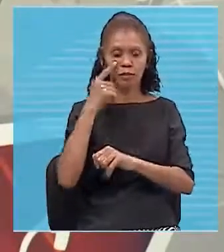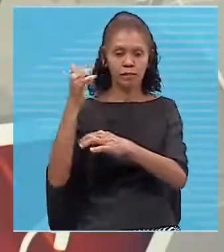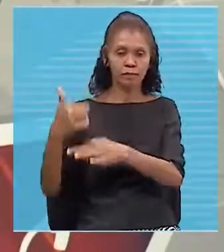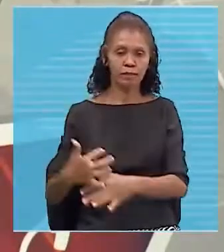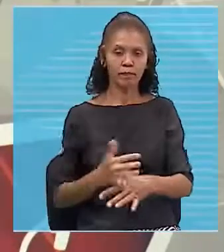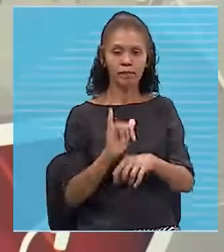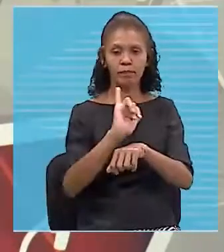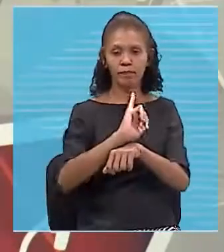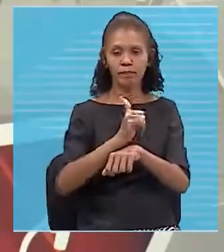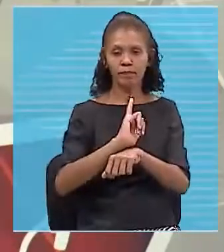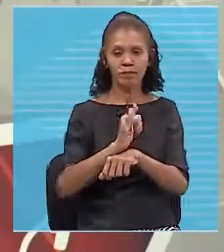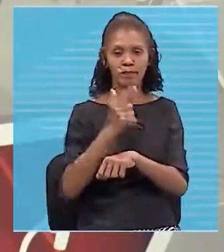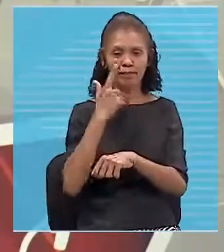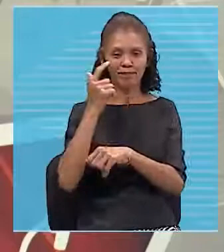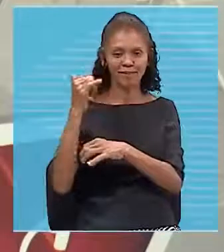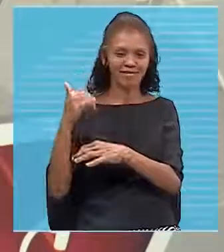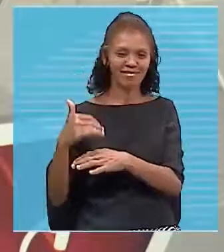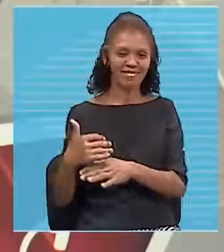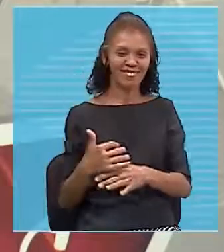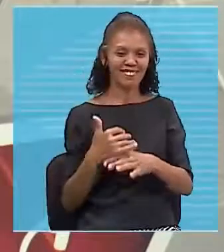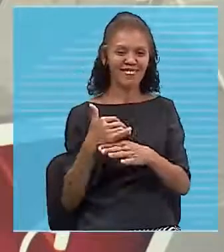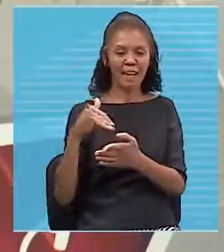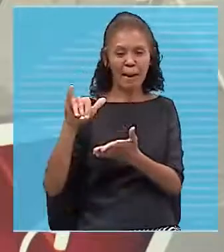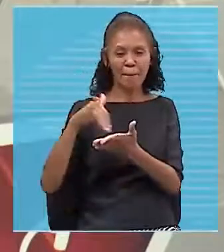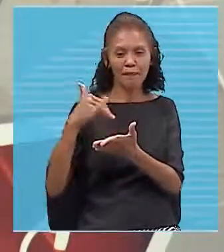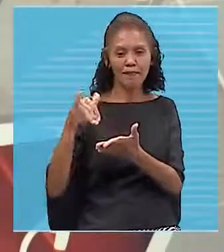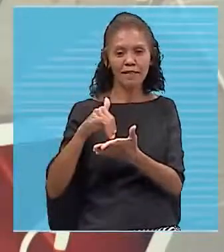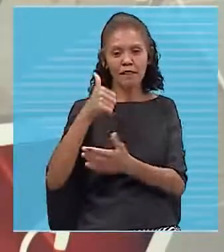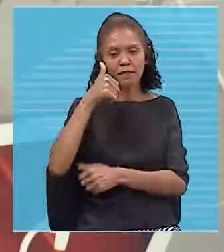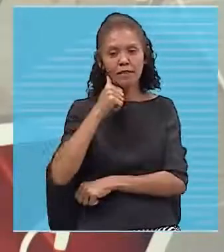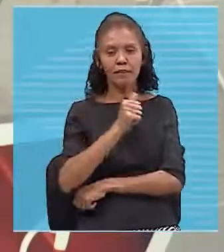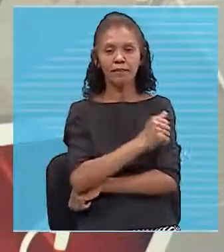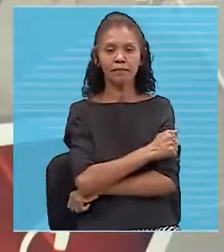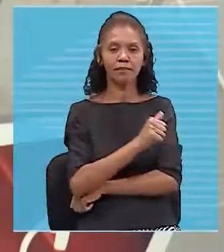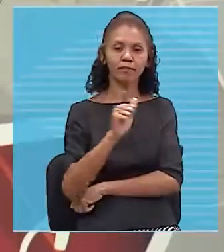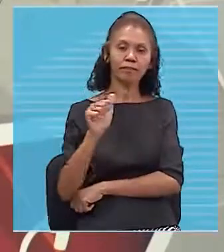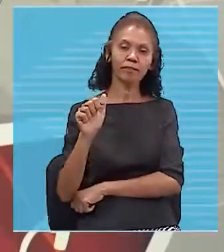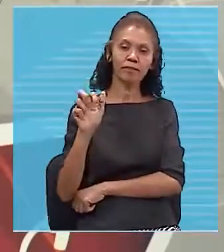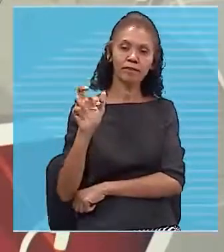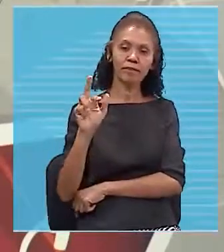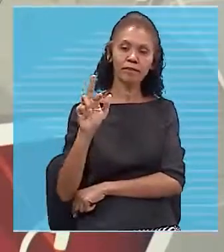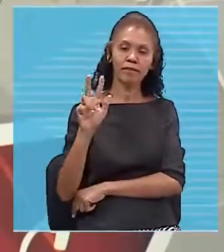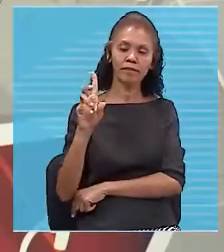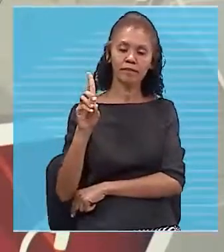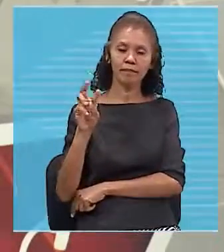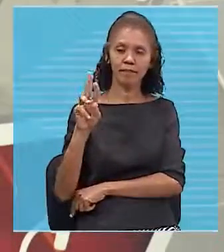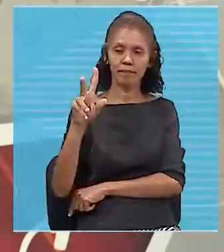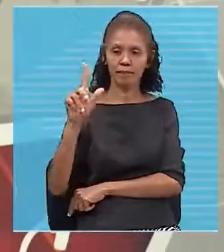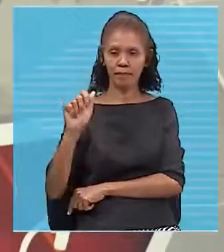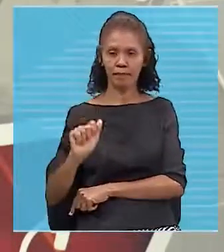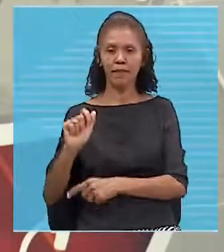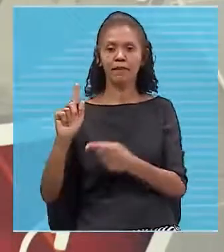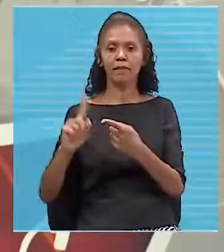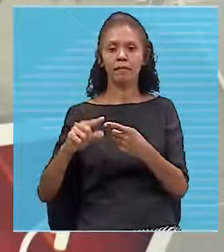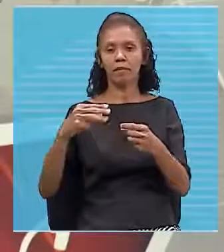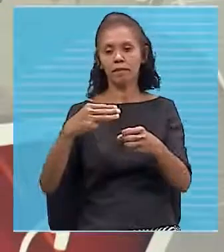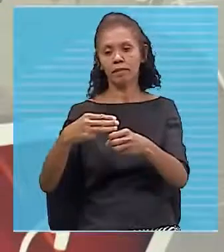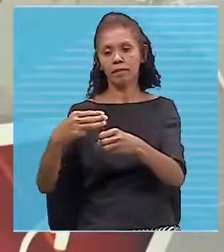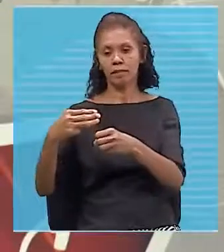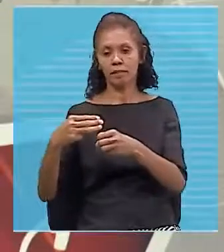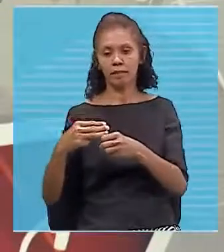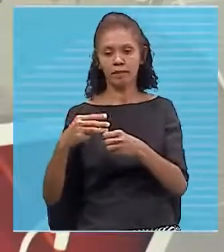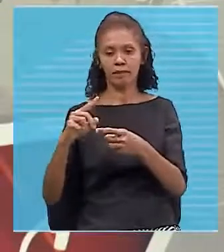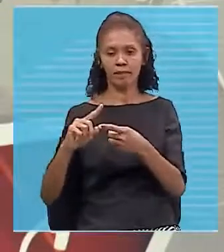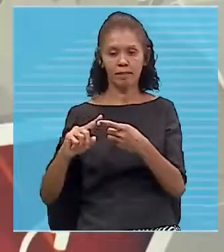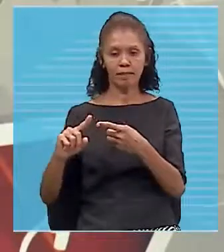Adriana já mandou aquele bom dia especial. Galerinha aí de Colônia do Gurgueia, que estava participando da